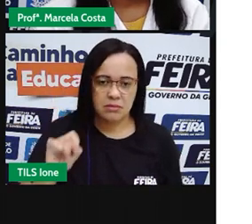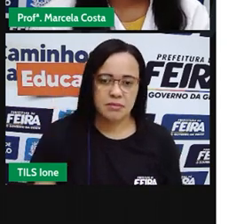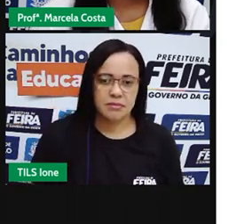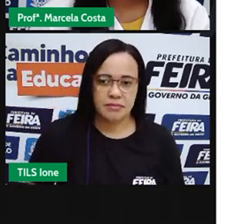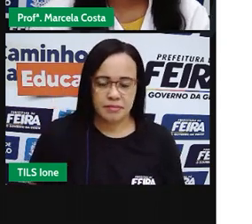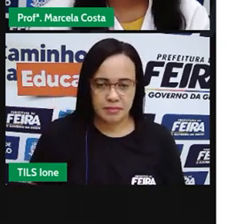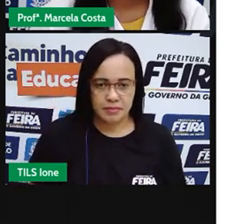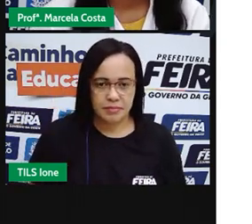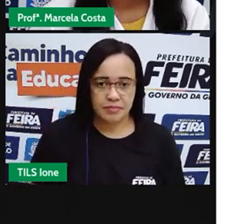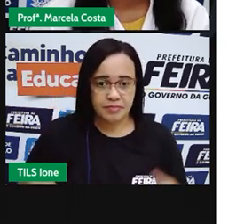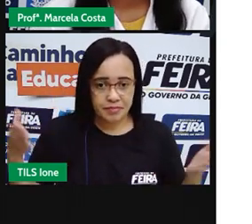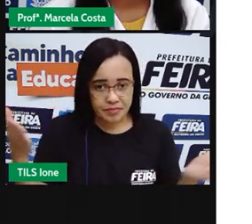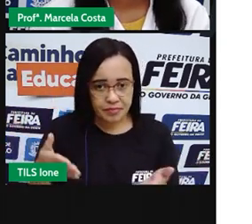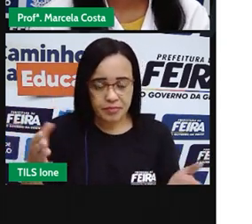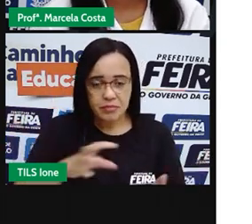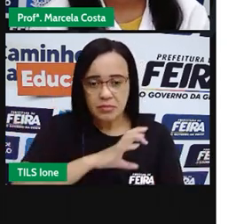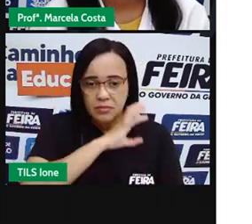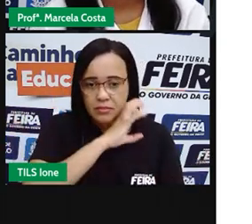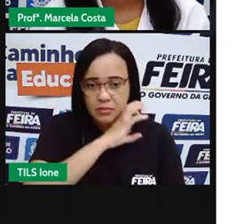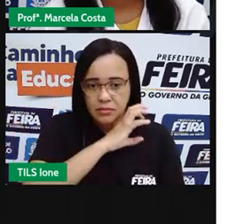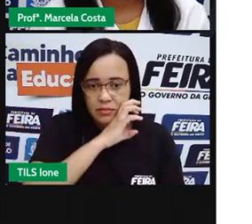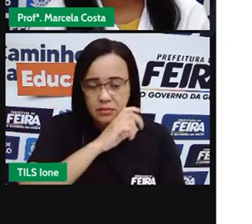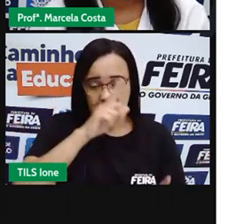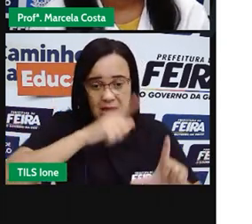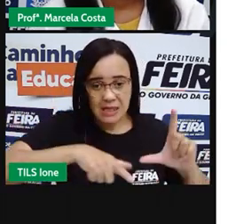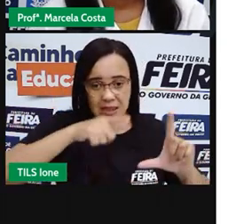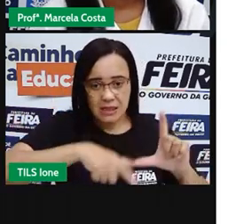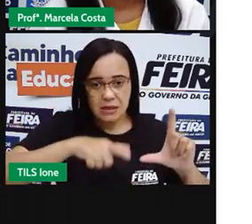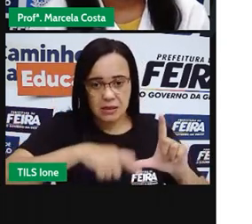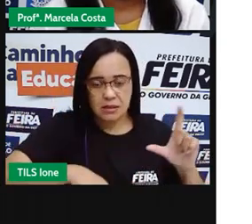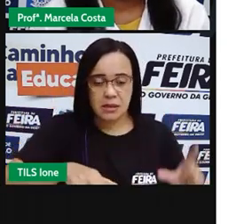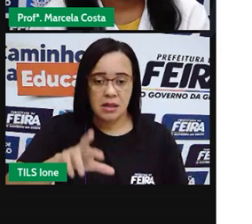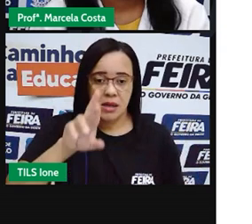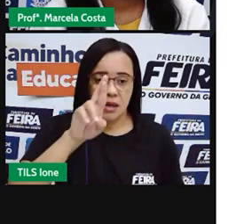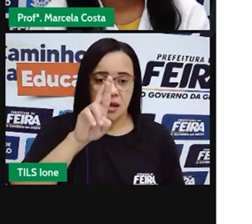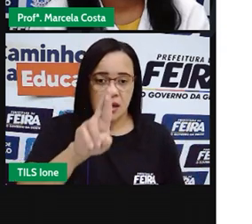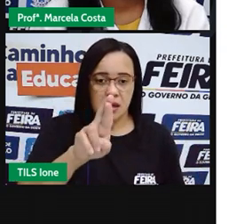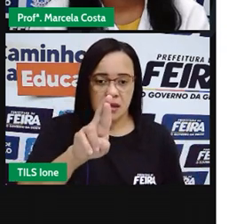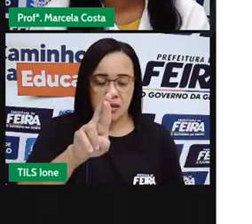Agora, o nome de um animal que começa com a letra R.